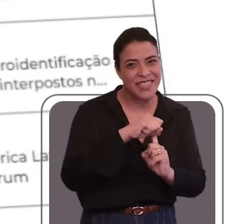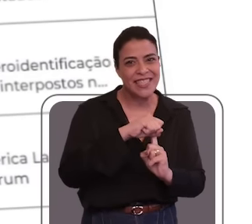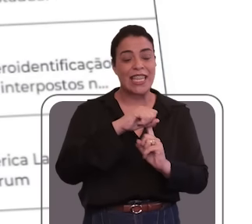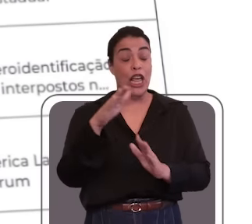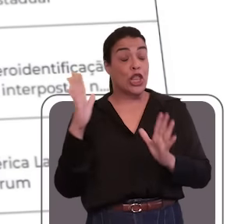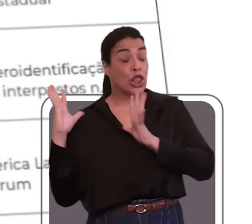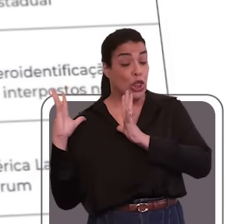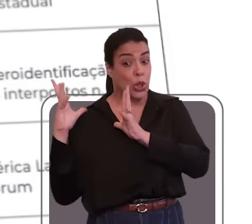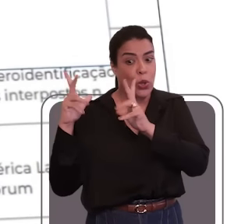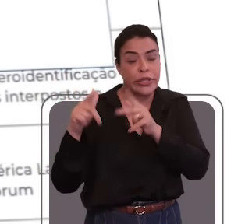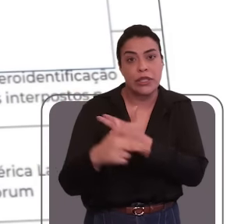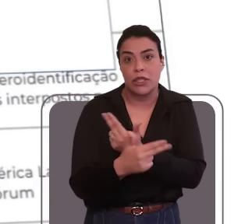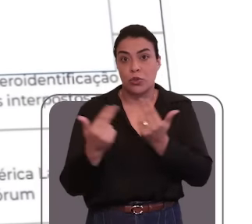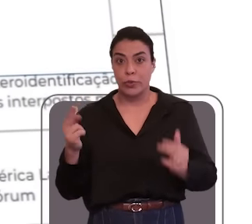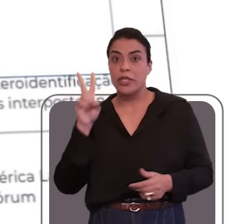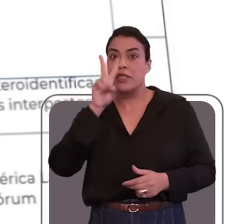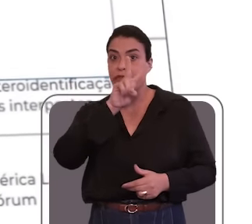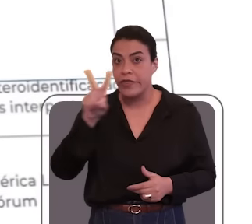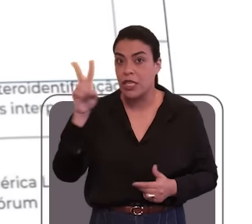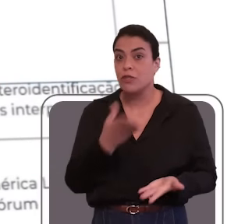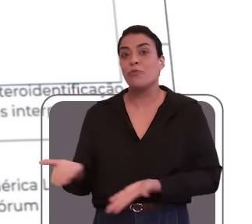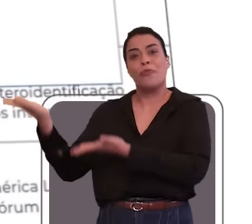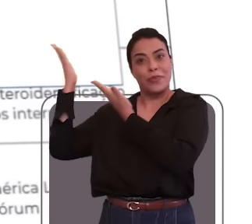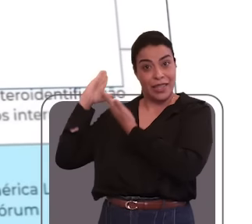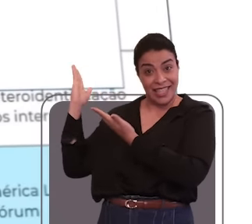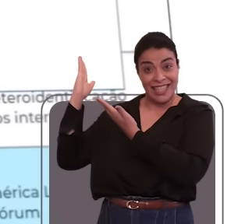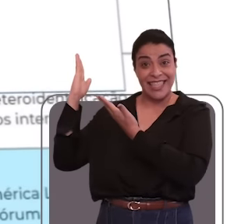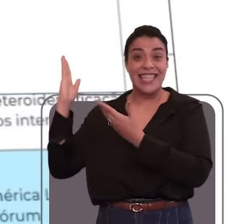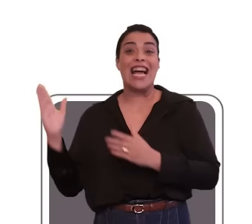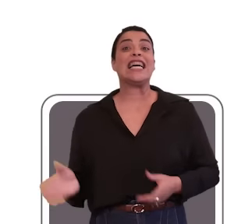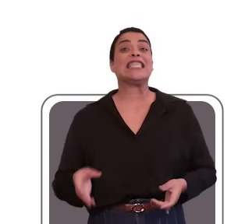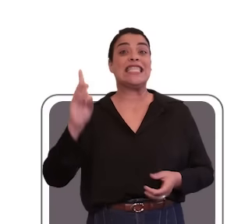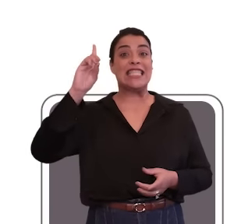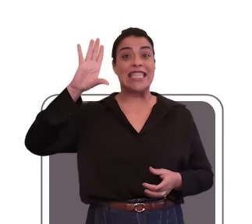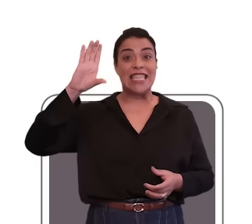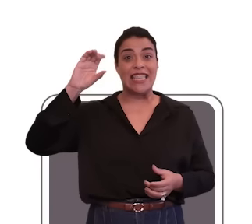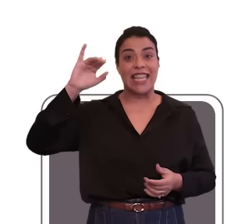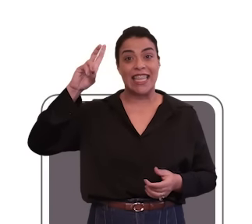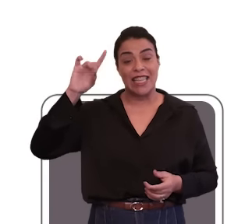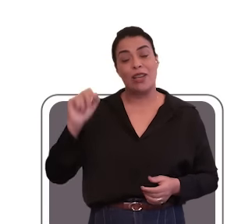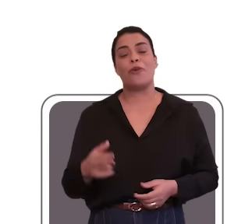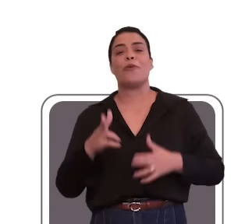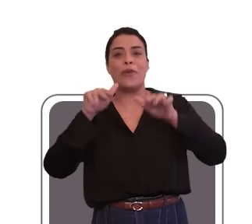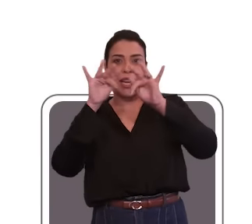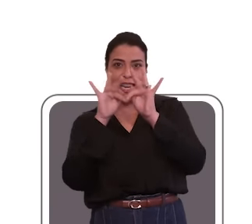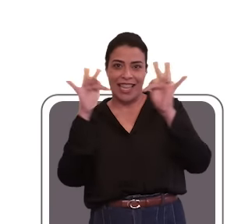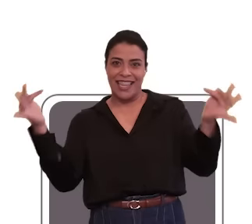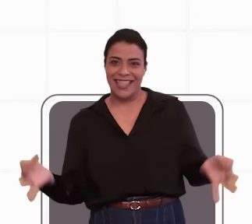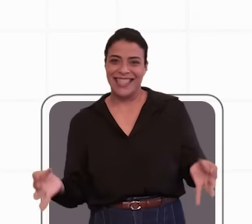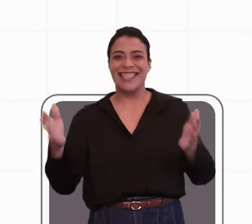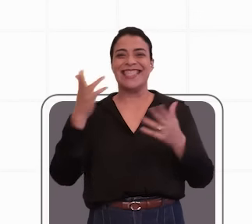Todos esses recursos podem ser acessados pelo portal do TJRJ, na aba Cidadão, linguagem simples para o cidadão.